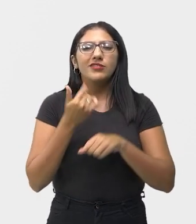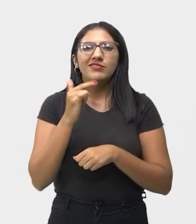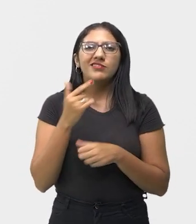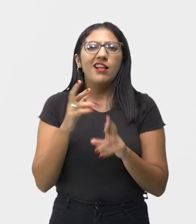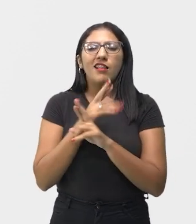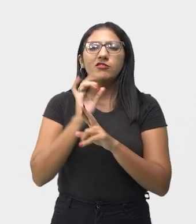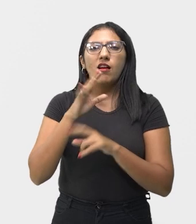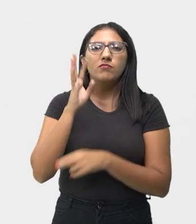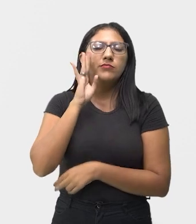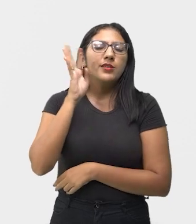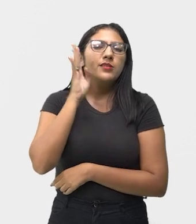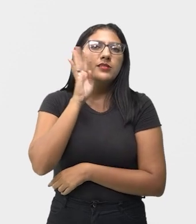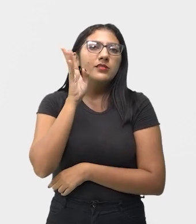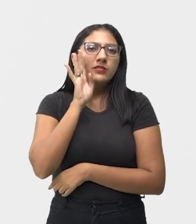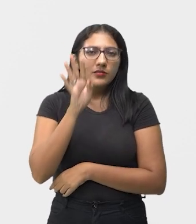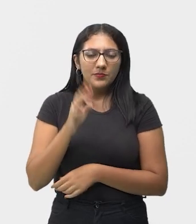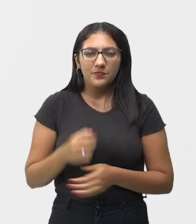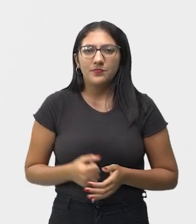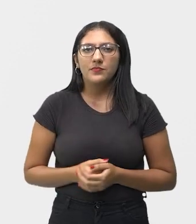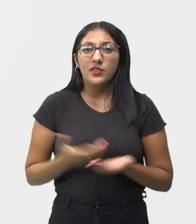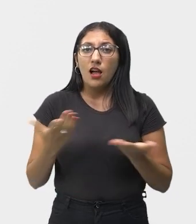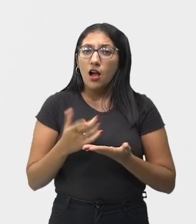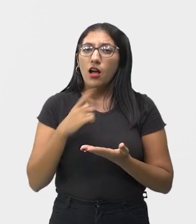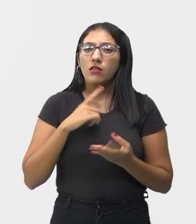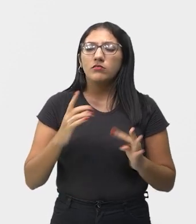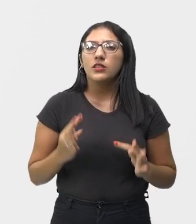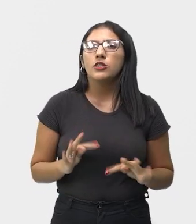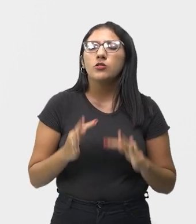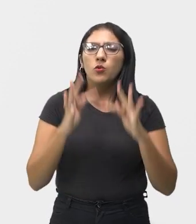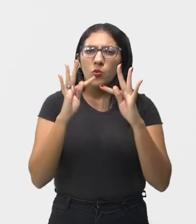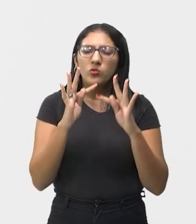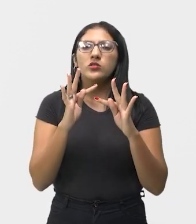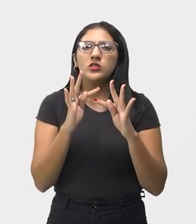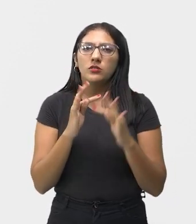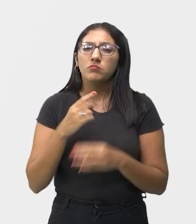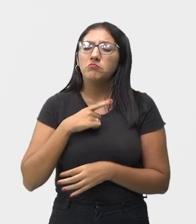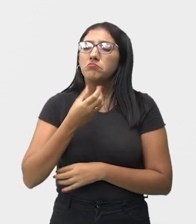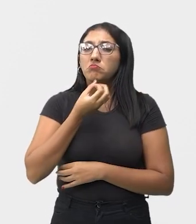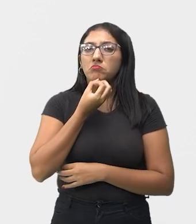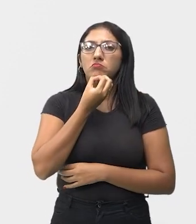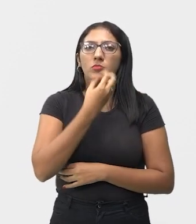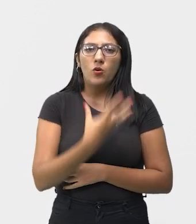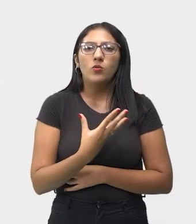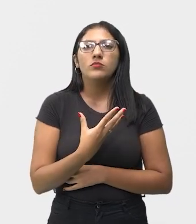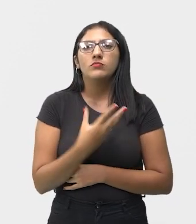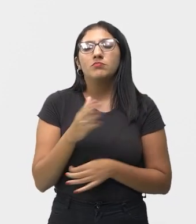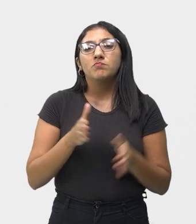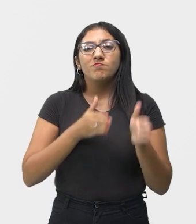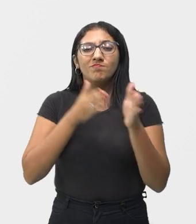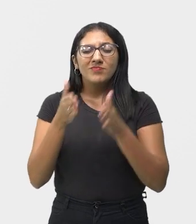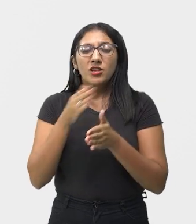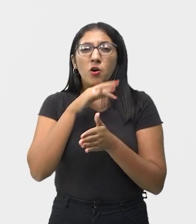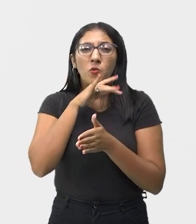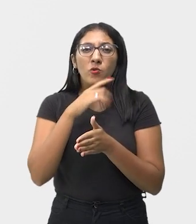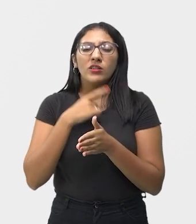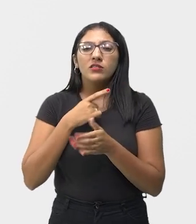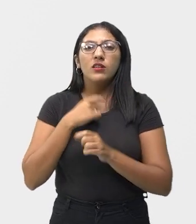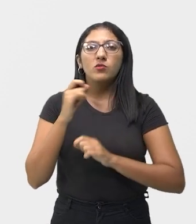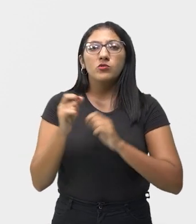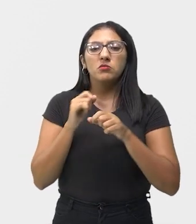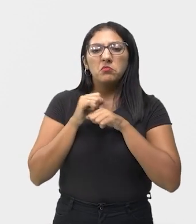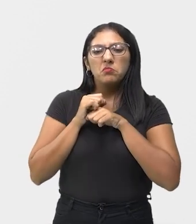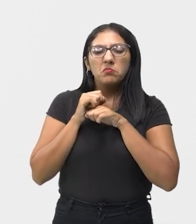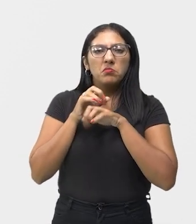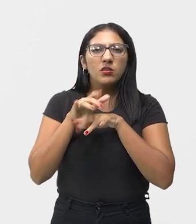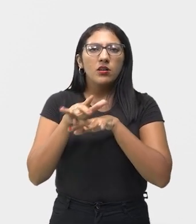popularização que os meios tecnológicos trouxeram, o que é bom, o lado negativo, foi a expansão